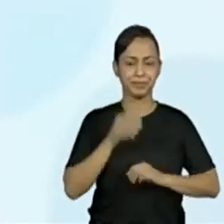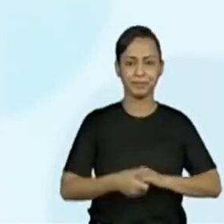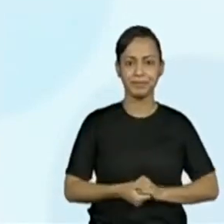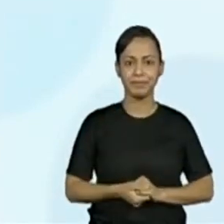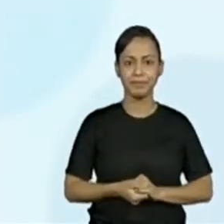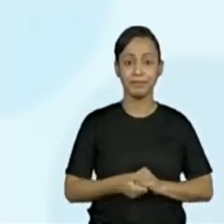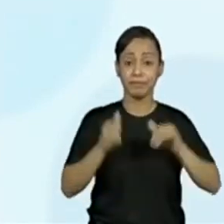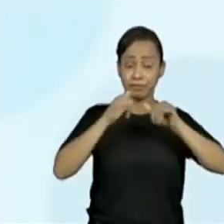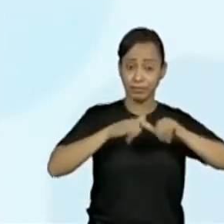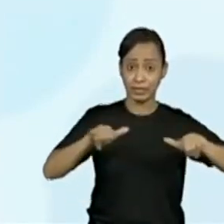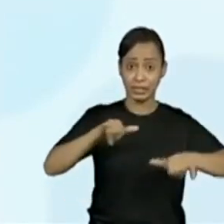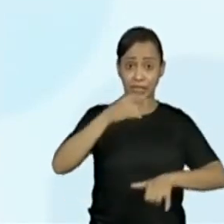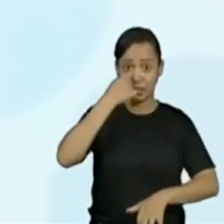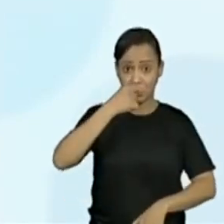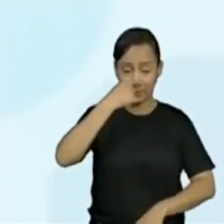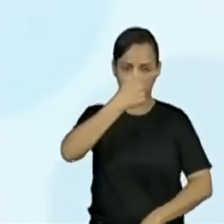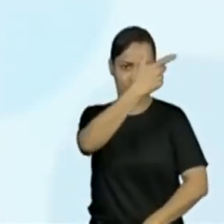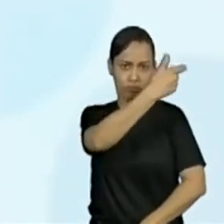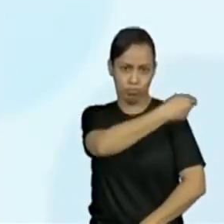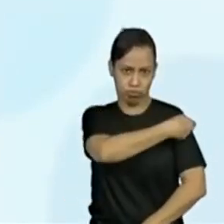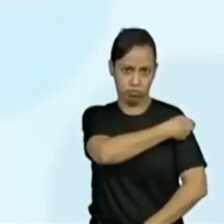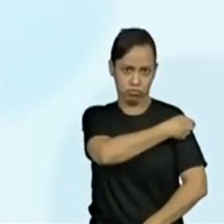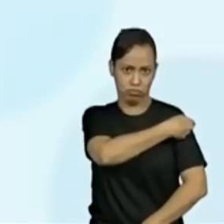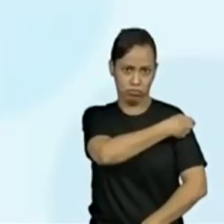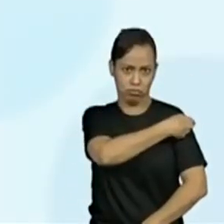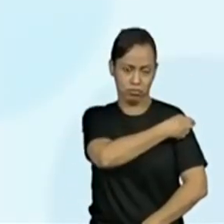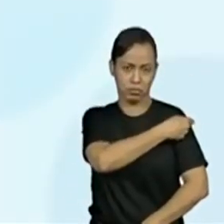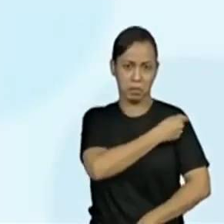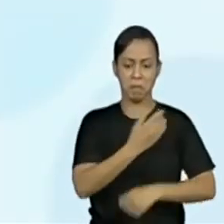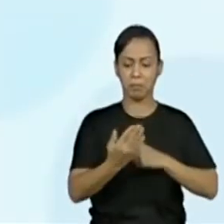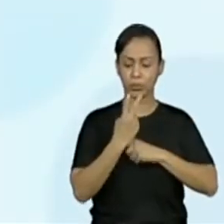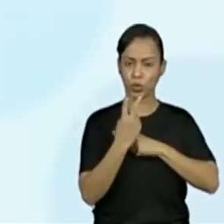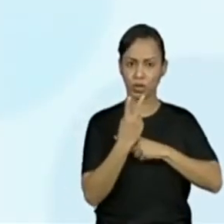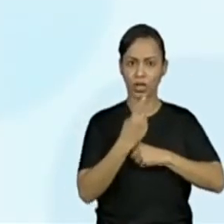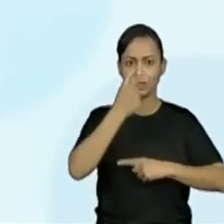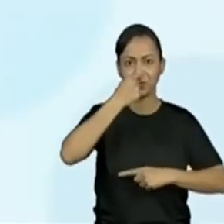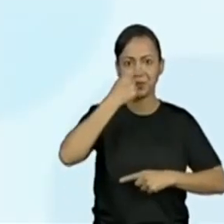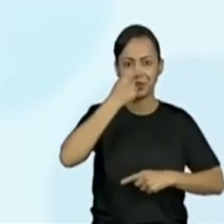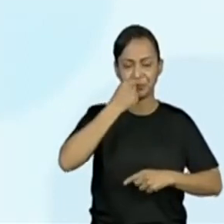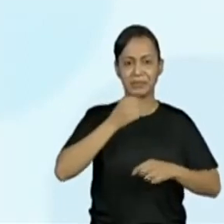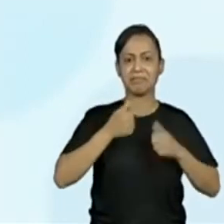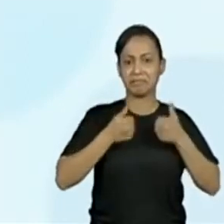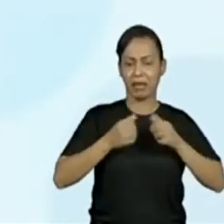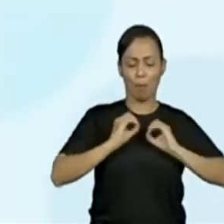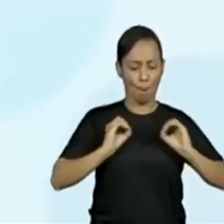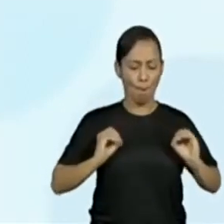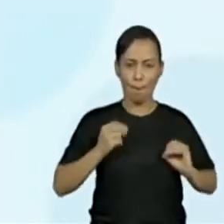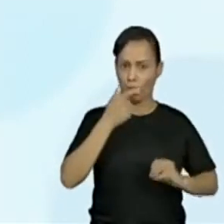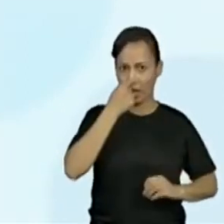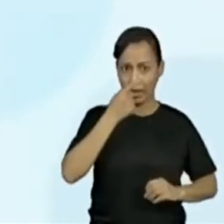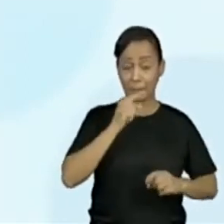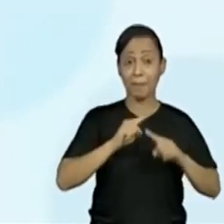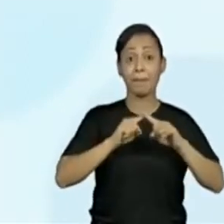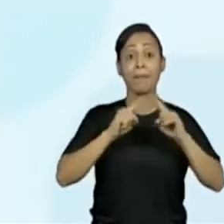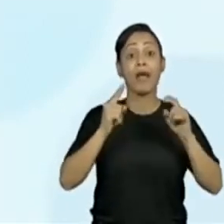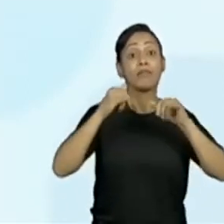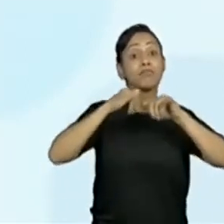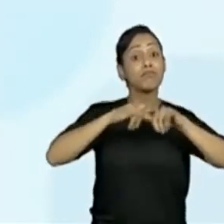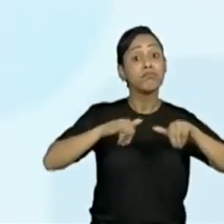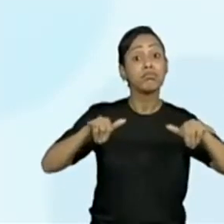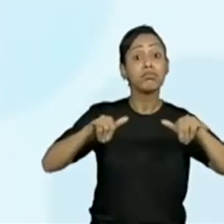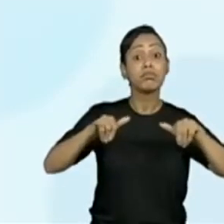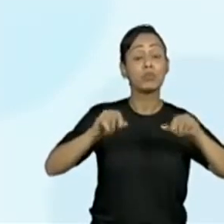gripe não imuniza contra o novo coronavírus, mas a campanha é fundamental